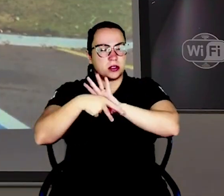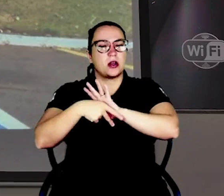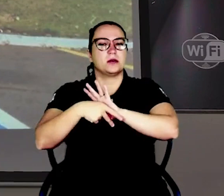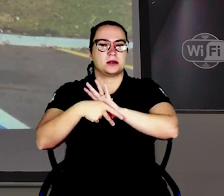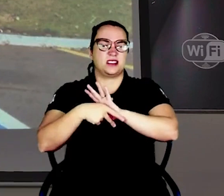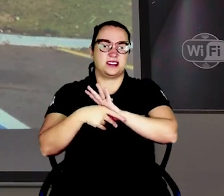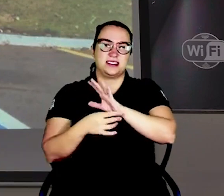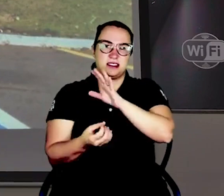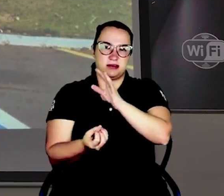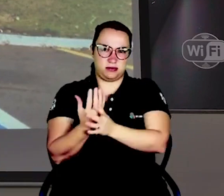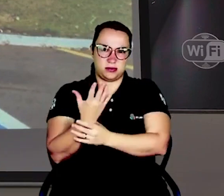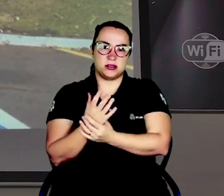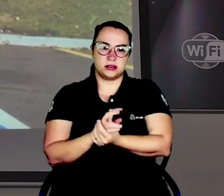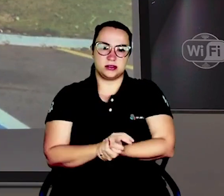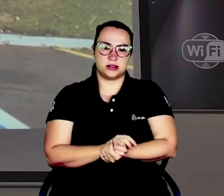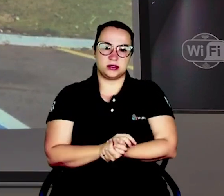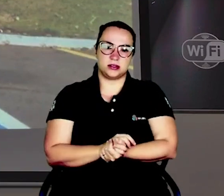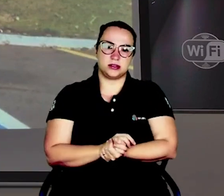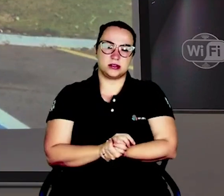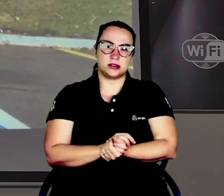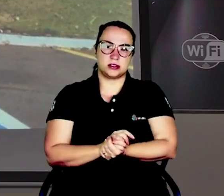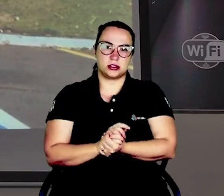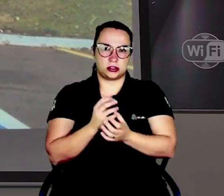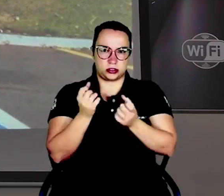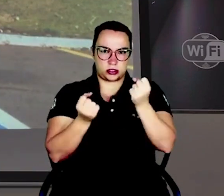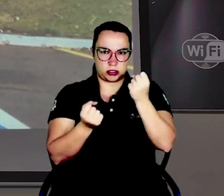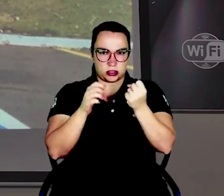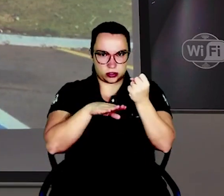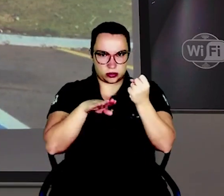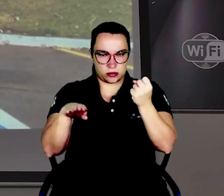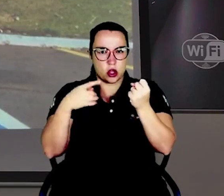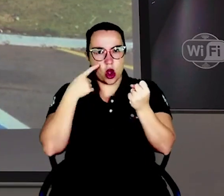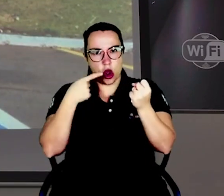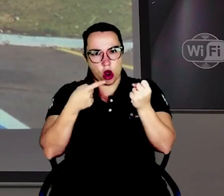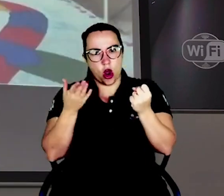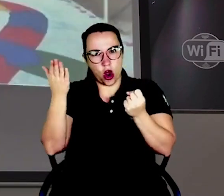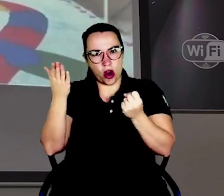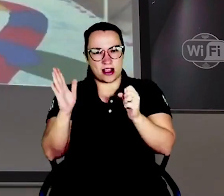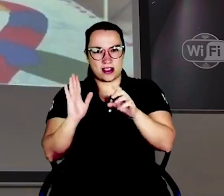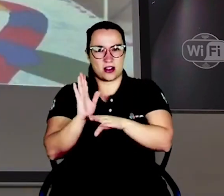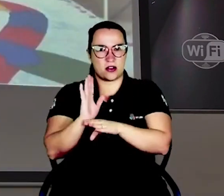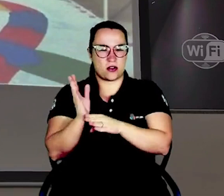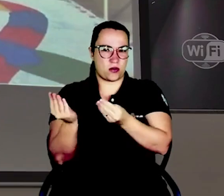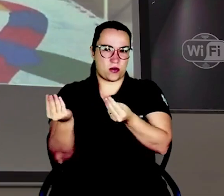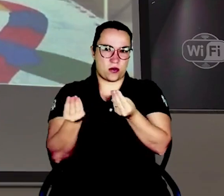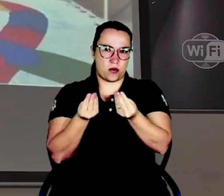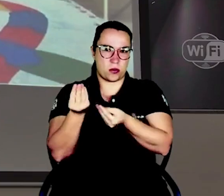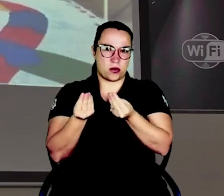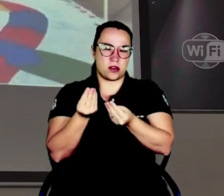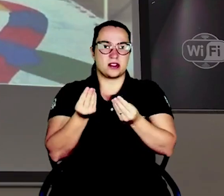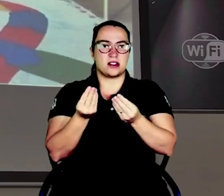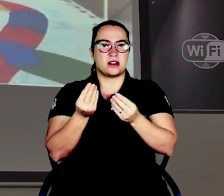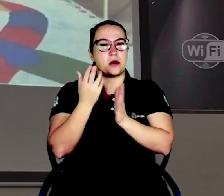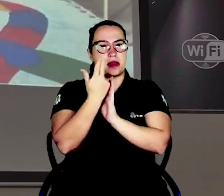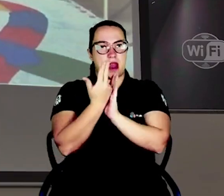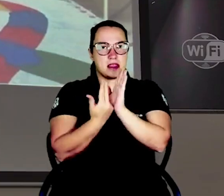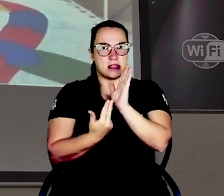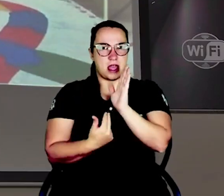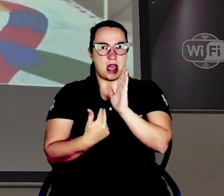colocados esses estacionamentos. E olha como fica. Então, é o símbolo do autismo,